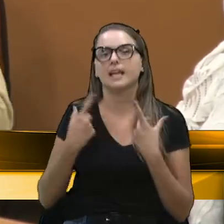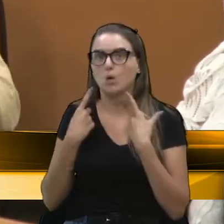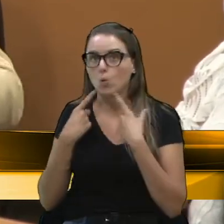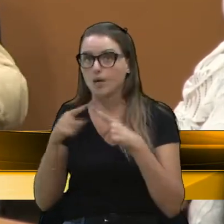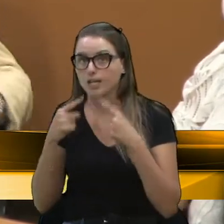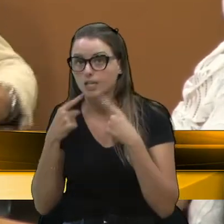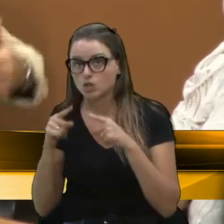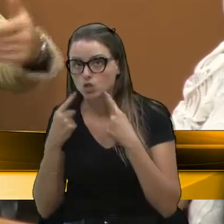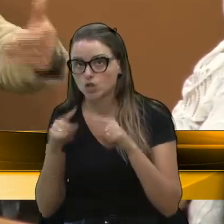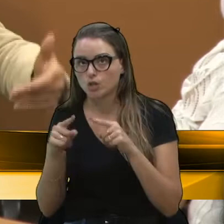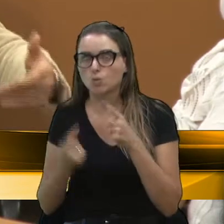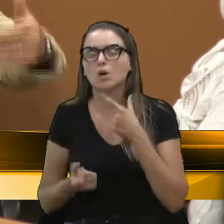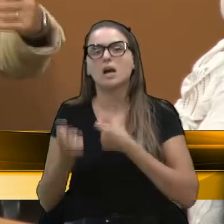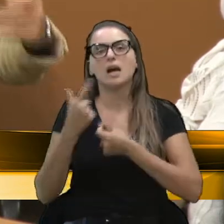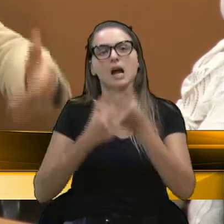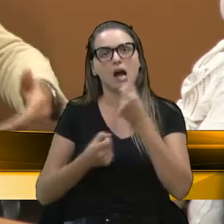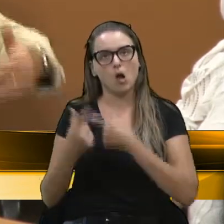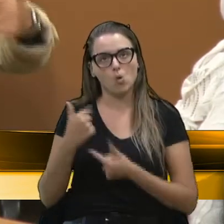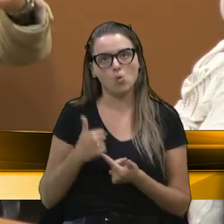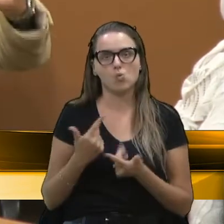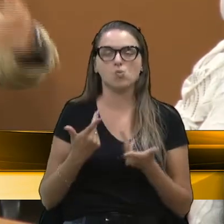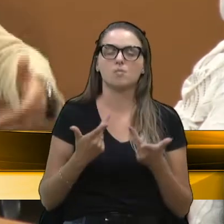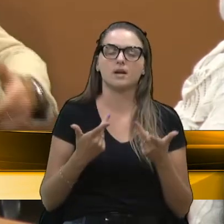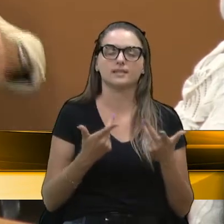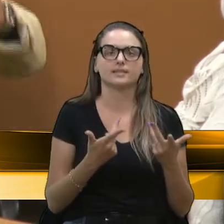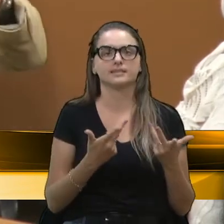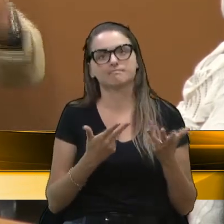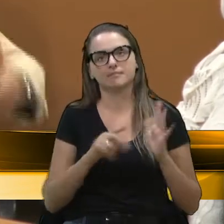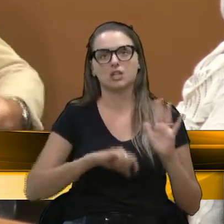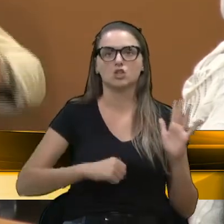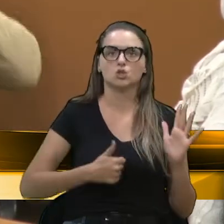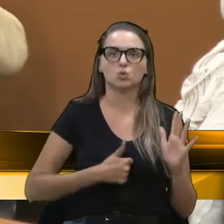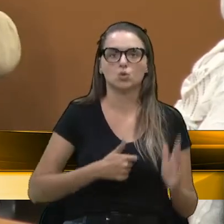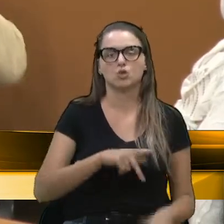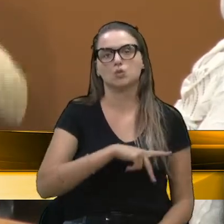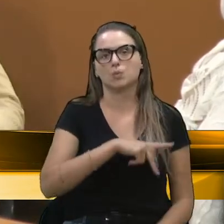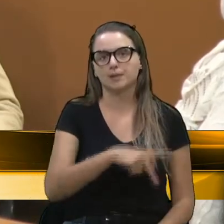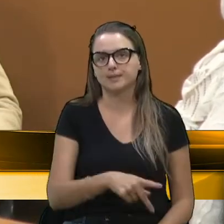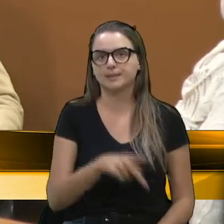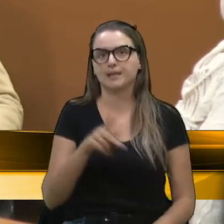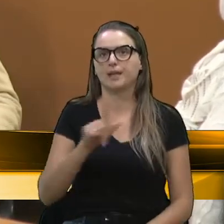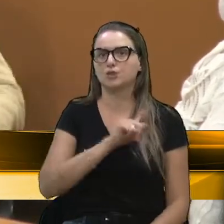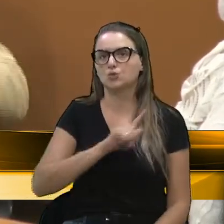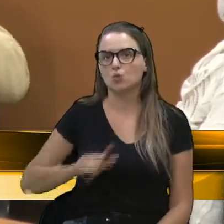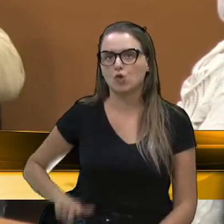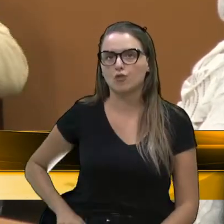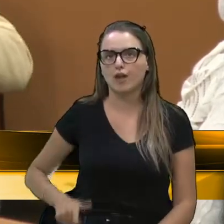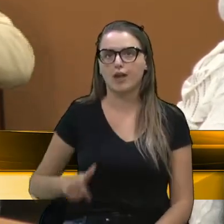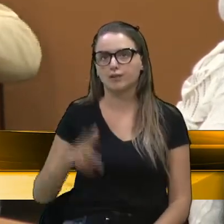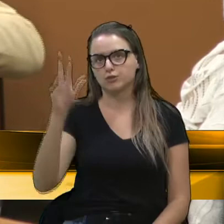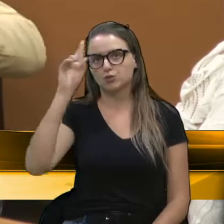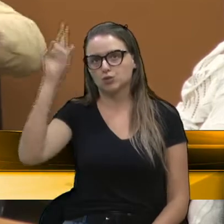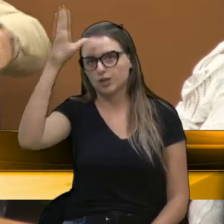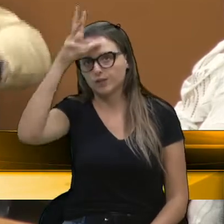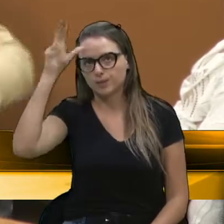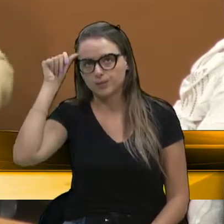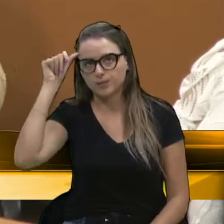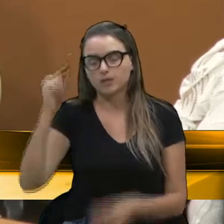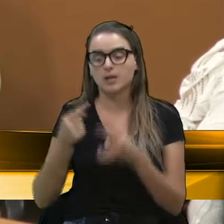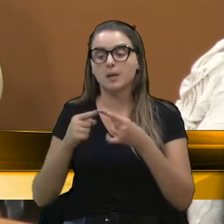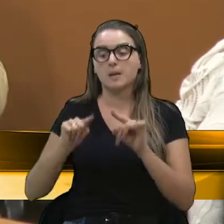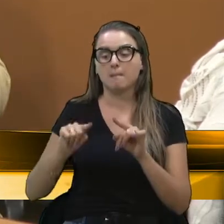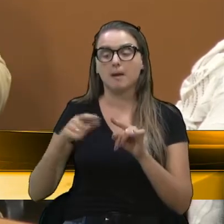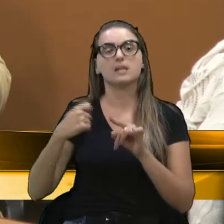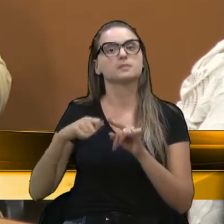determinadas condutas do prefeito, do governador, do presidente da República, eu critico. Mas vamos nos colocar na posição